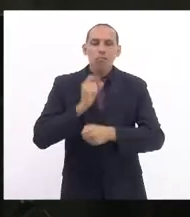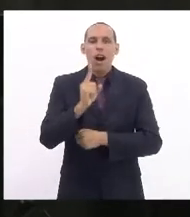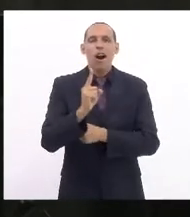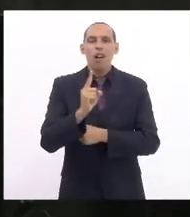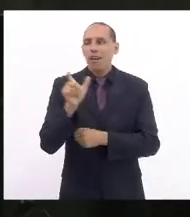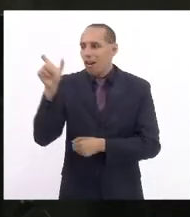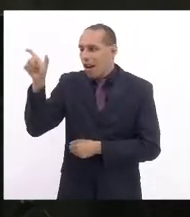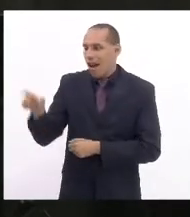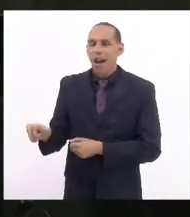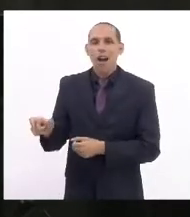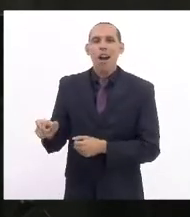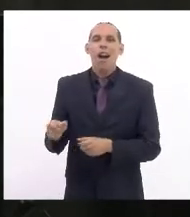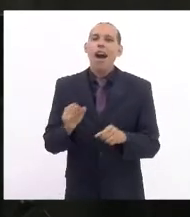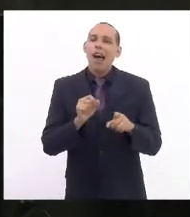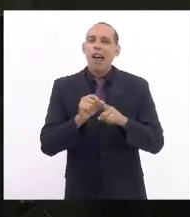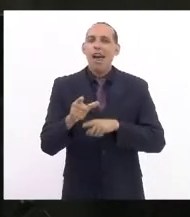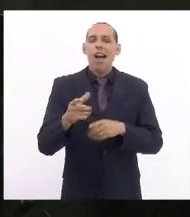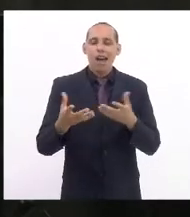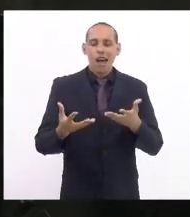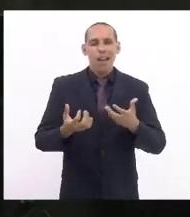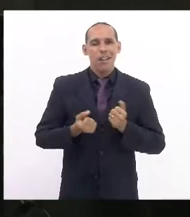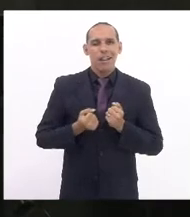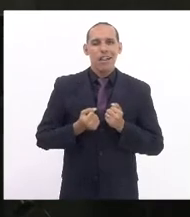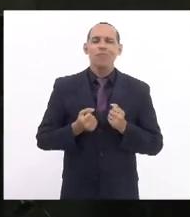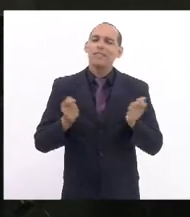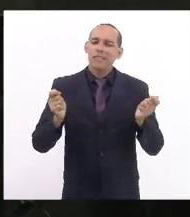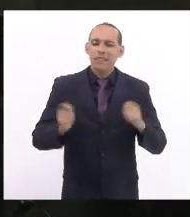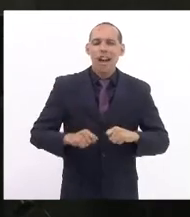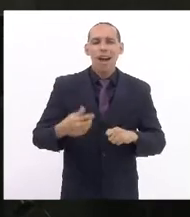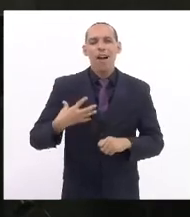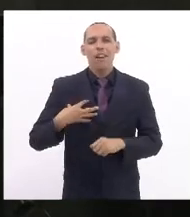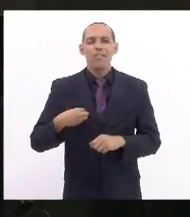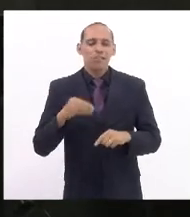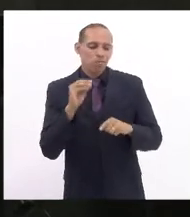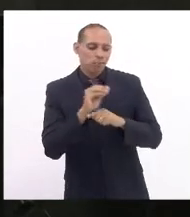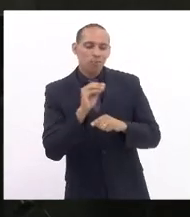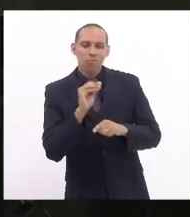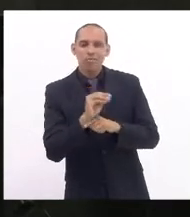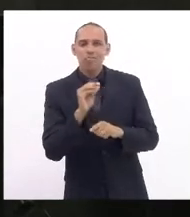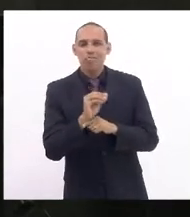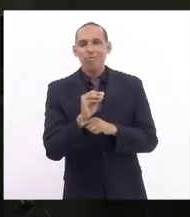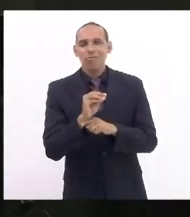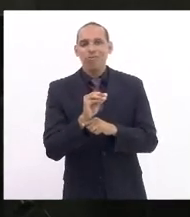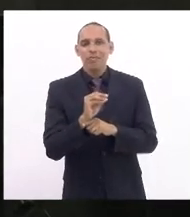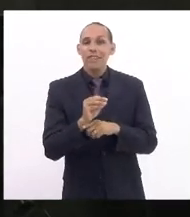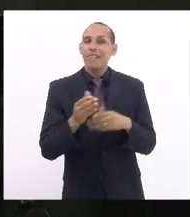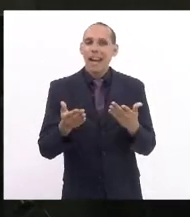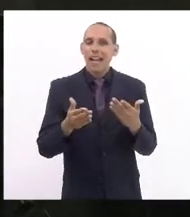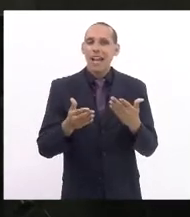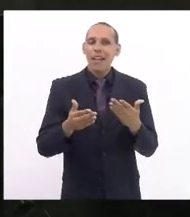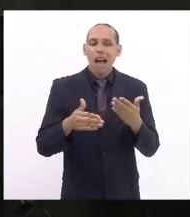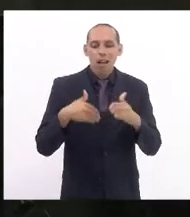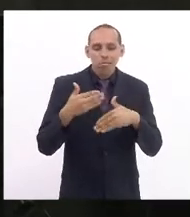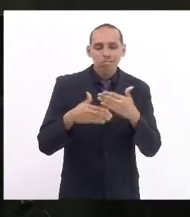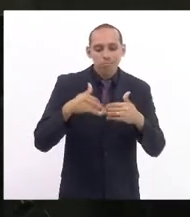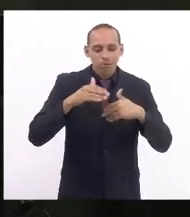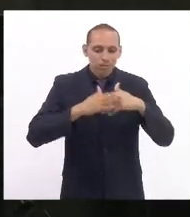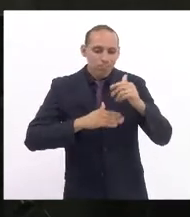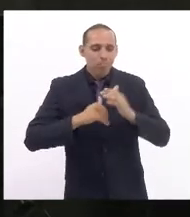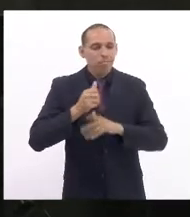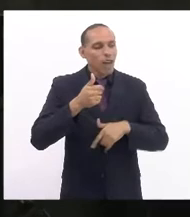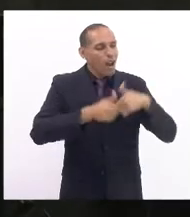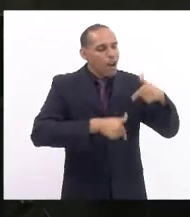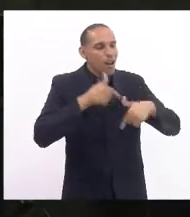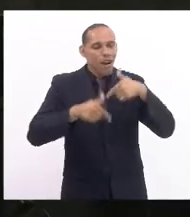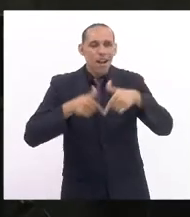estará recebendo um aluguel aonde vai prover um teto para os seus filhos e aí sim poder se habilitar e ingressar no mercado de